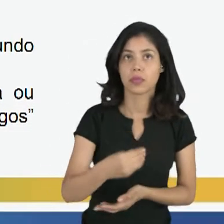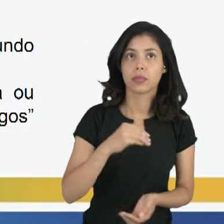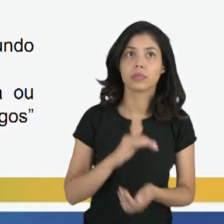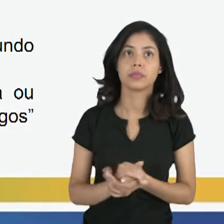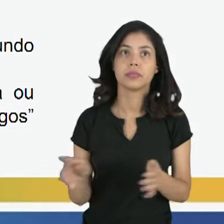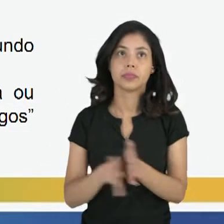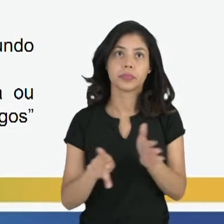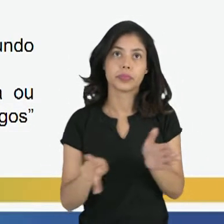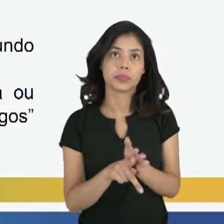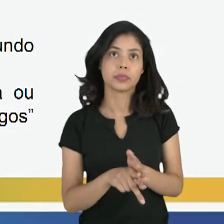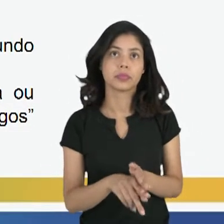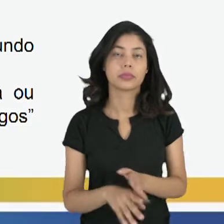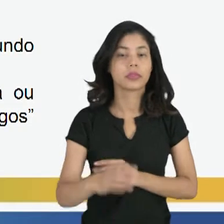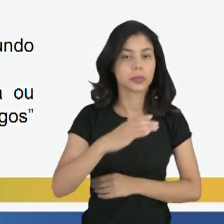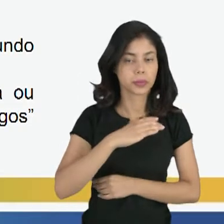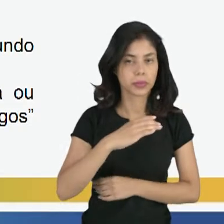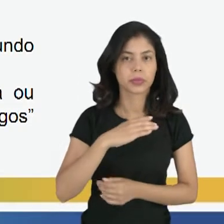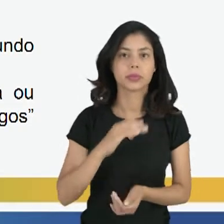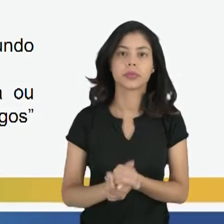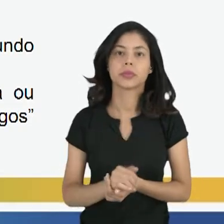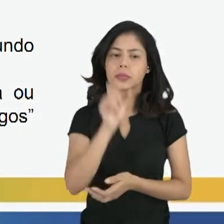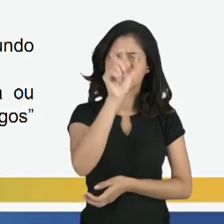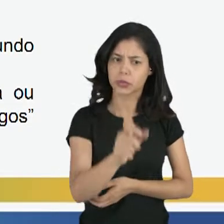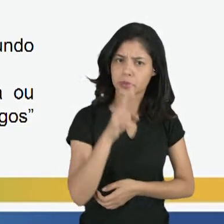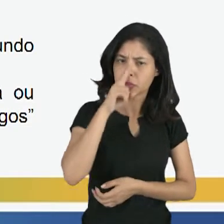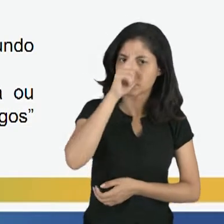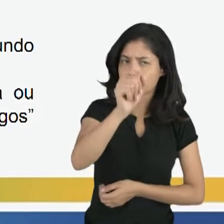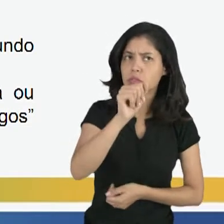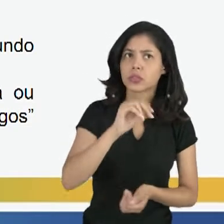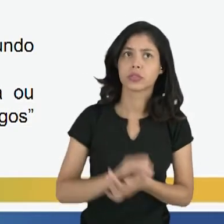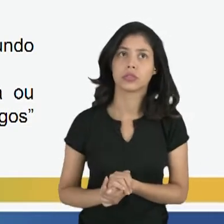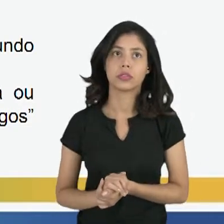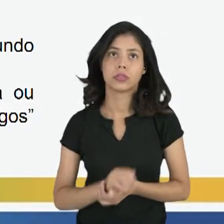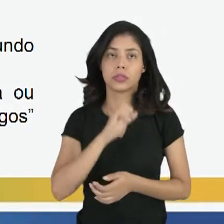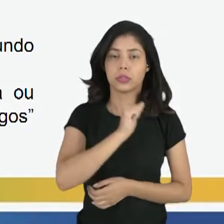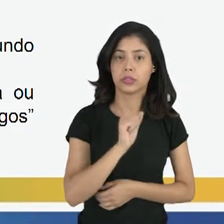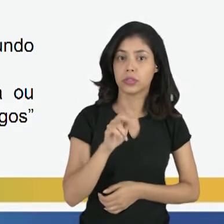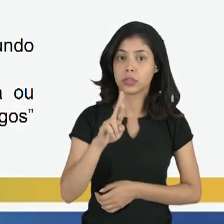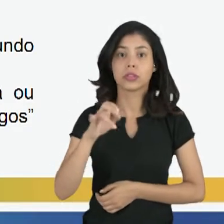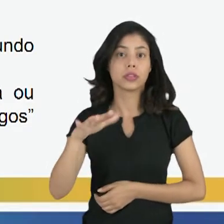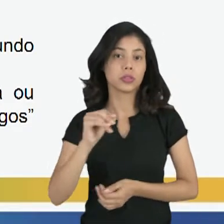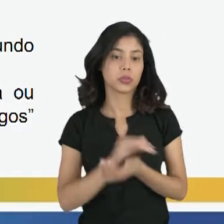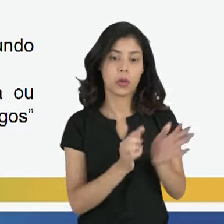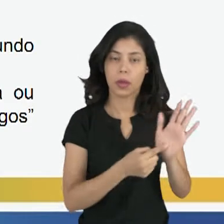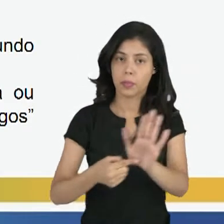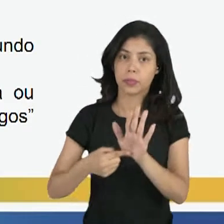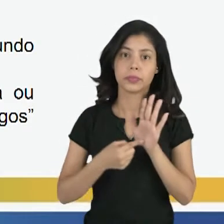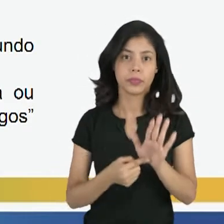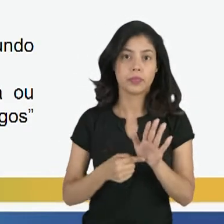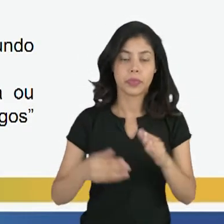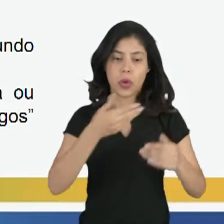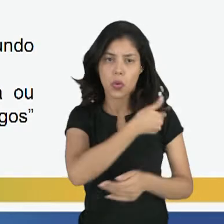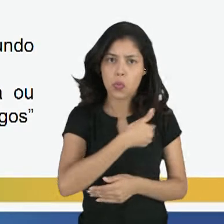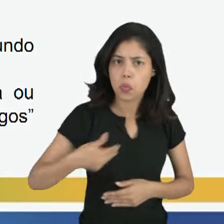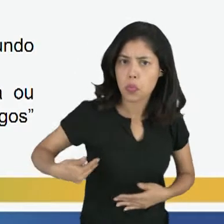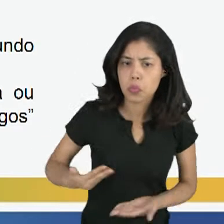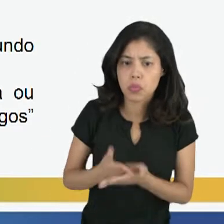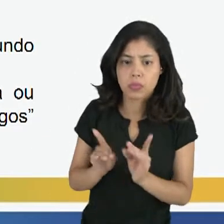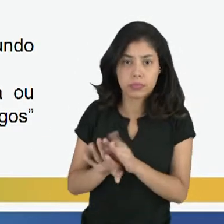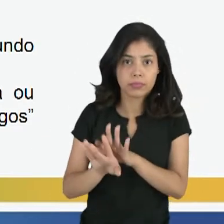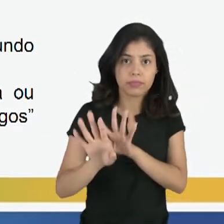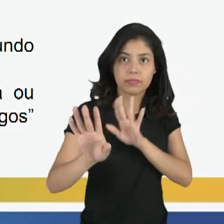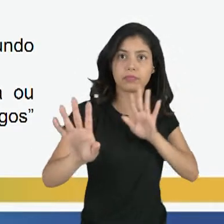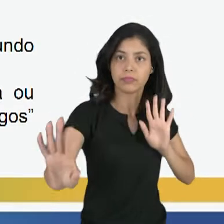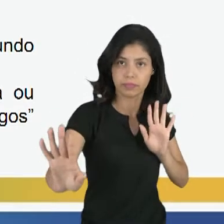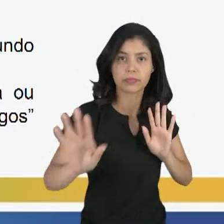à família real da cidade. Personalidade forte, Heráclito, não representava a vida pública e se afastou de